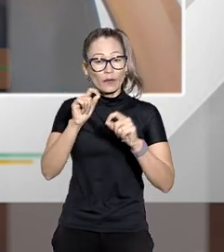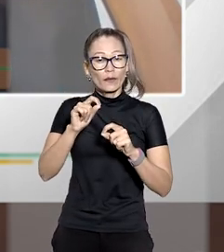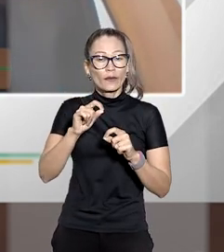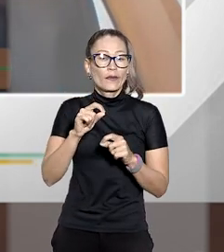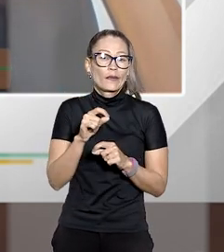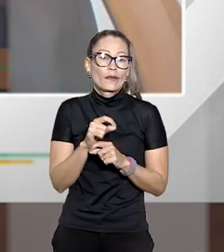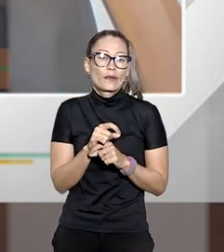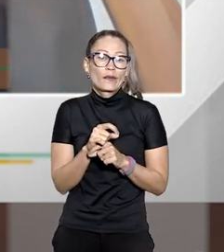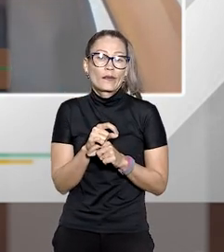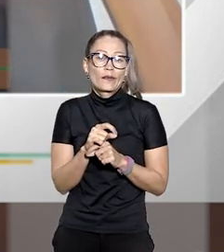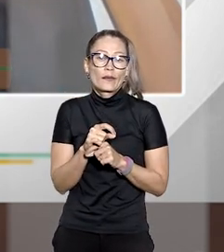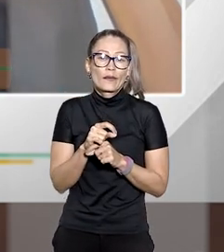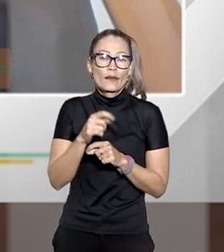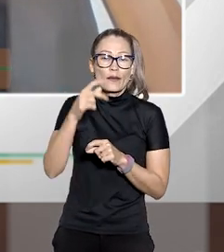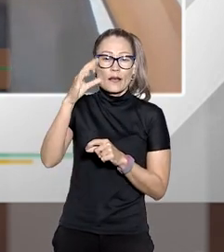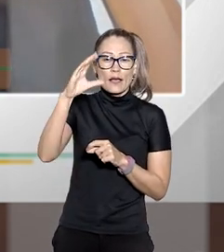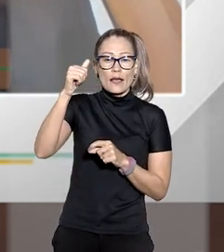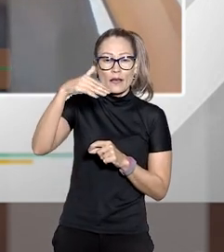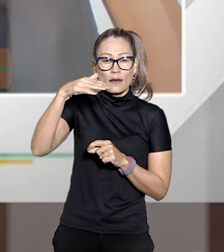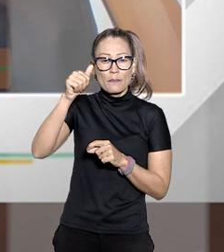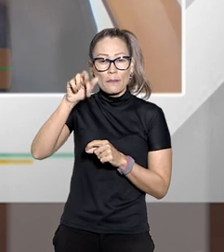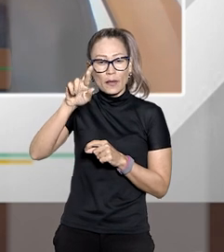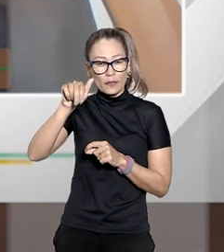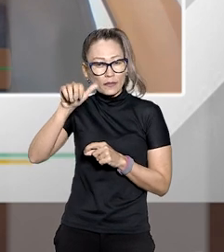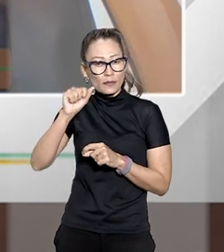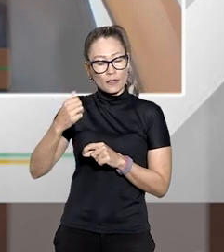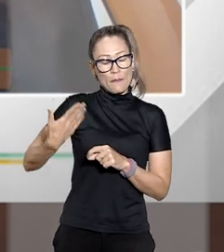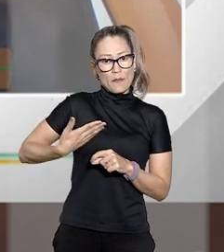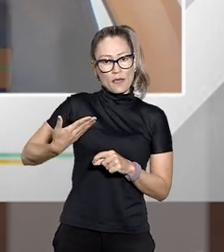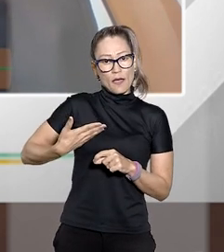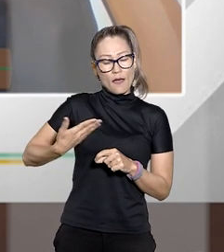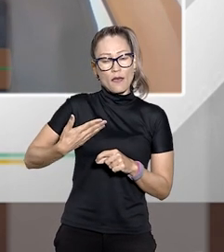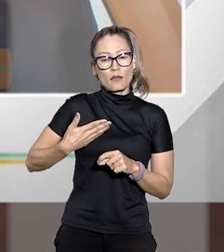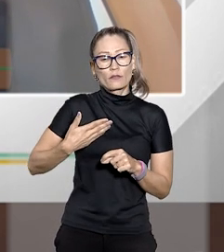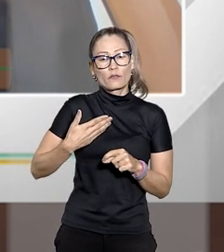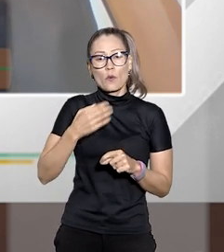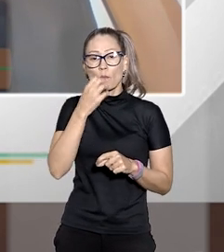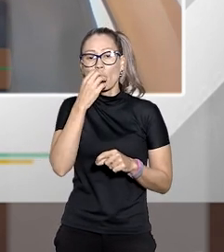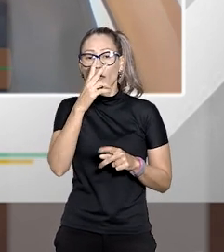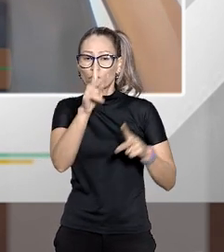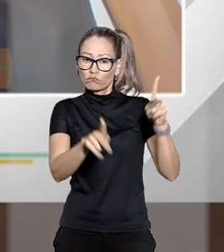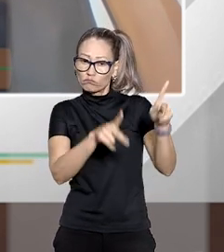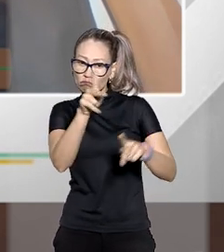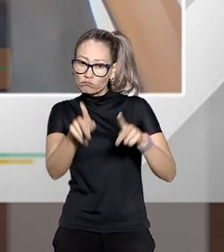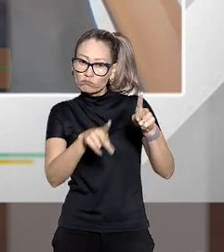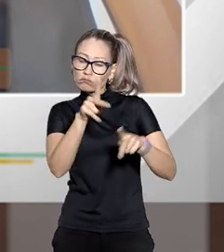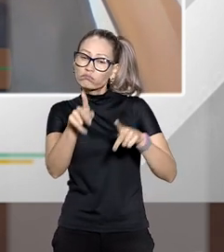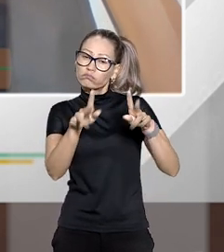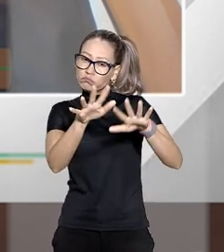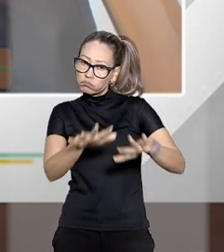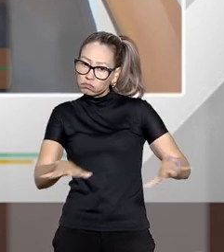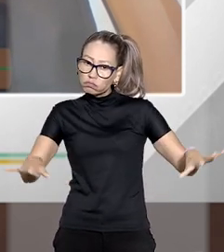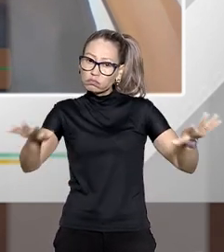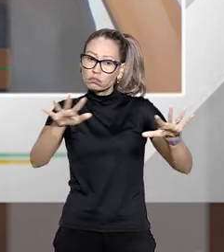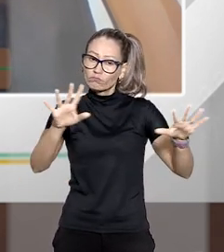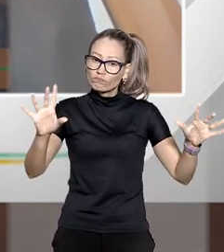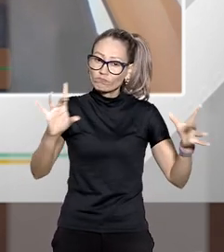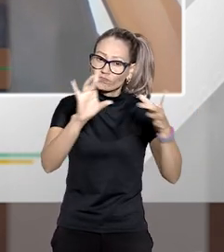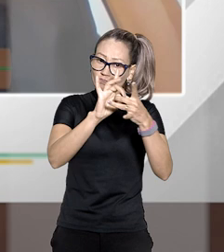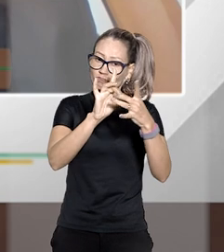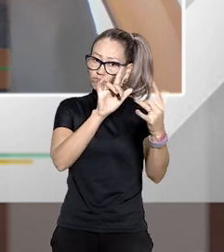câmaras de composição amigável pelos entes públicos né acho que isso é fundamental mais